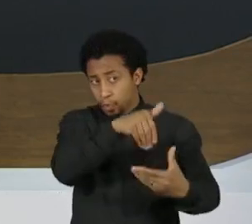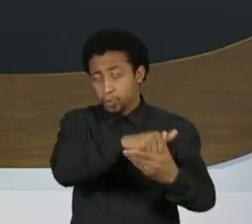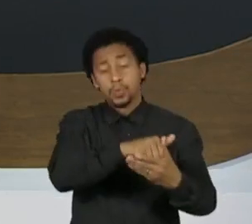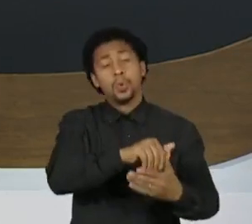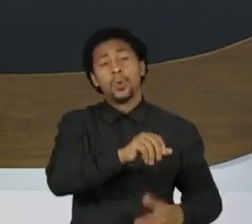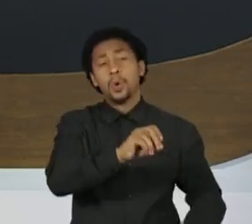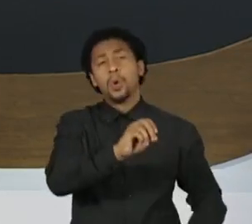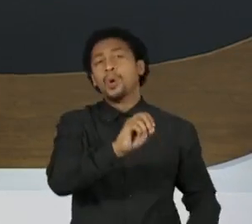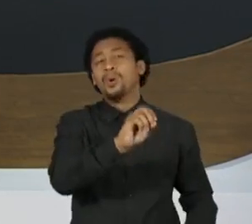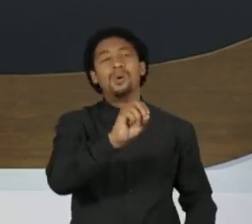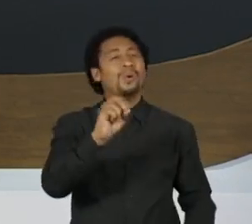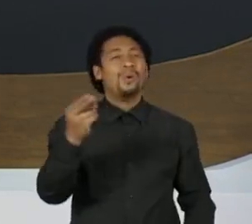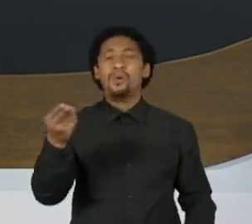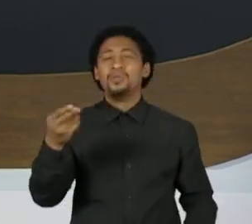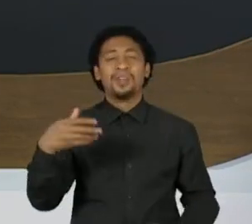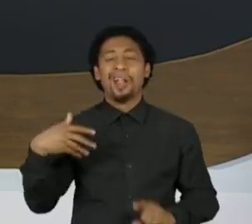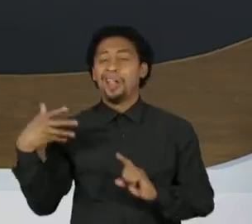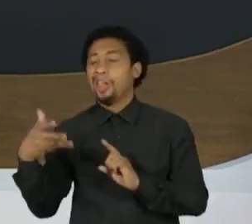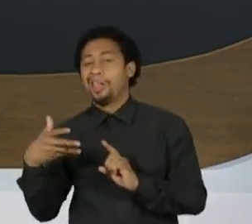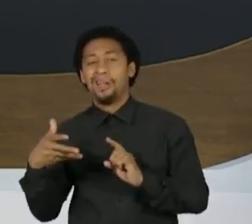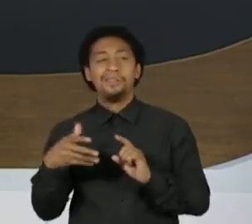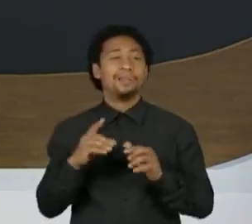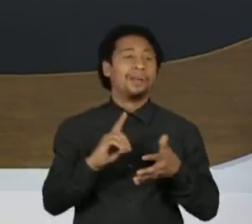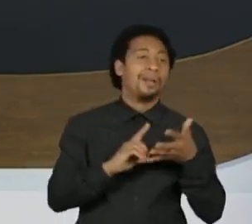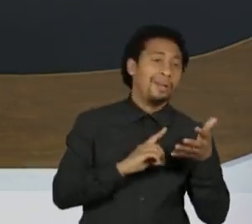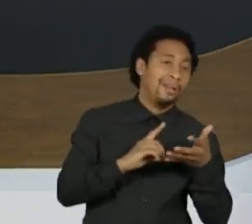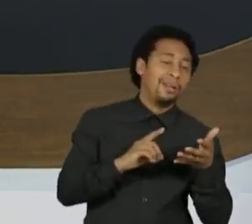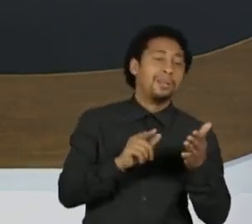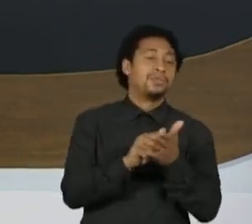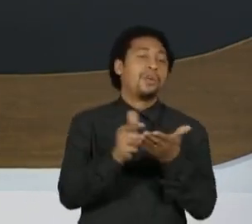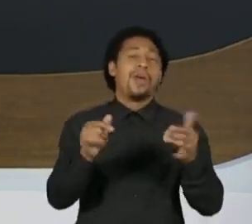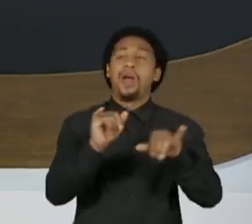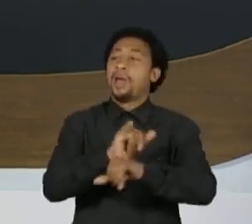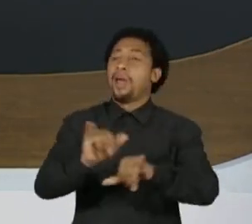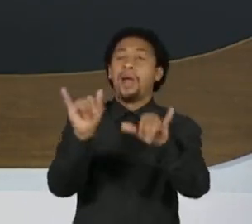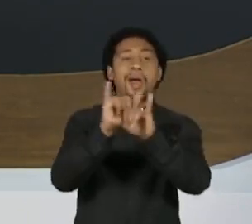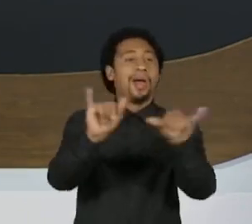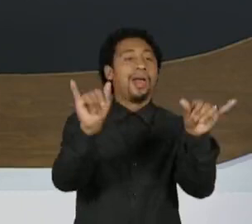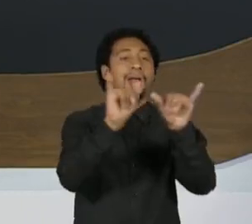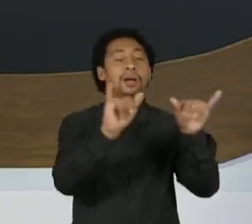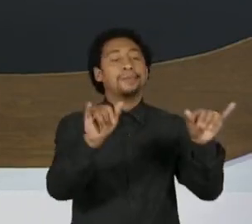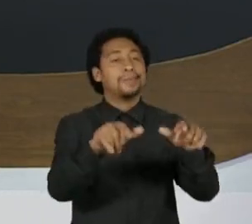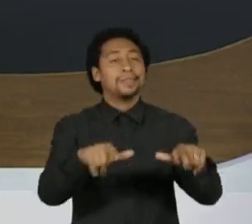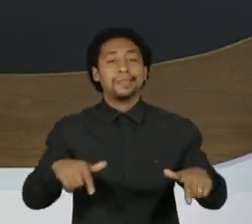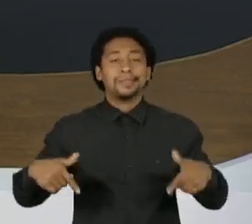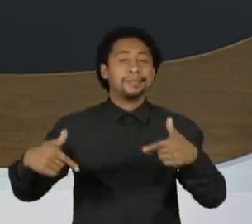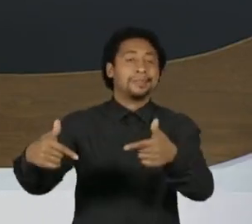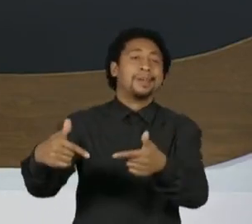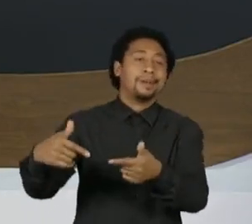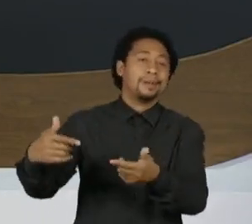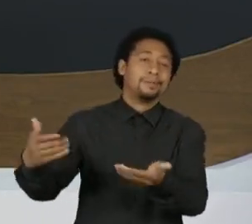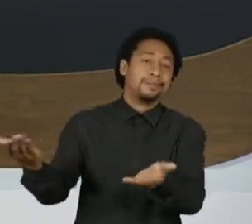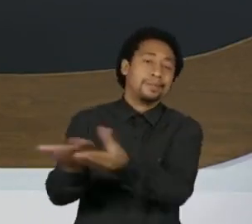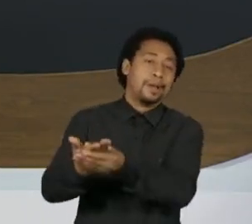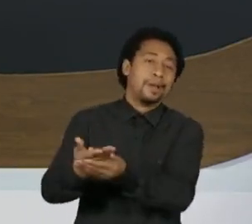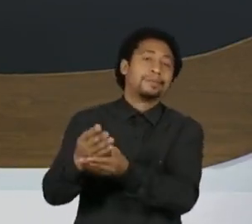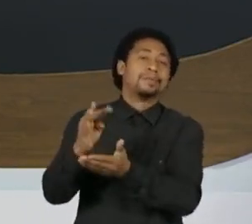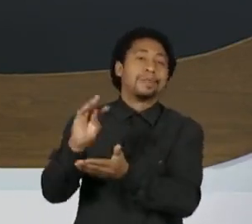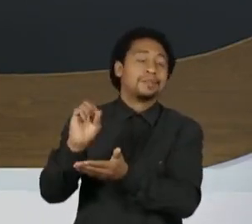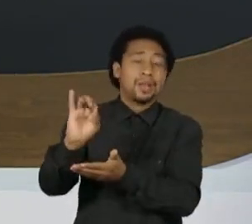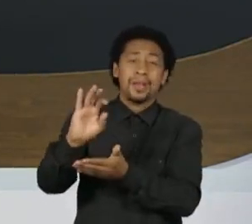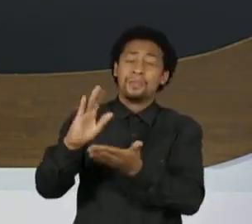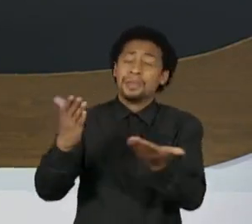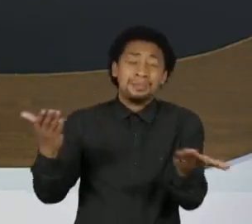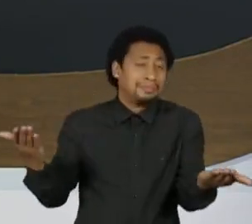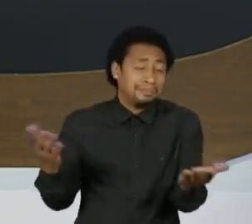ficar gastando também muita página de jornal e falando muito sobre isso e muita ação no TSE, sem saber exatamente o que